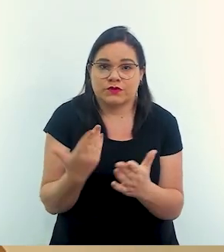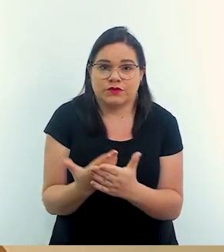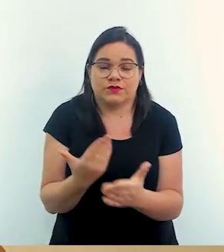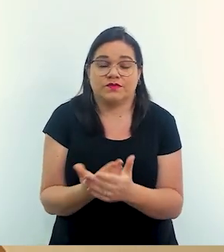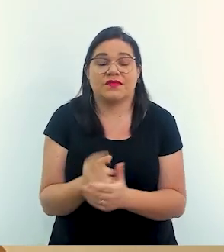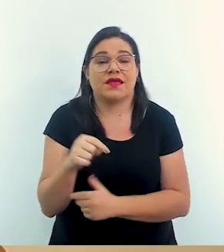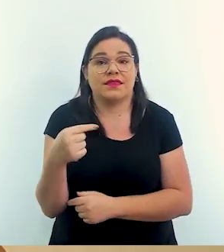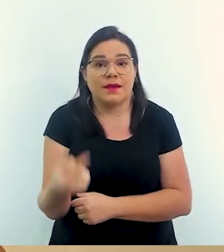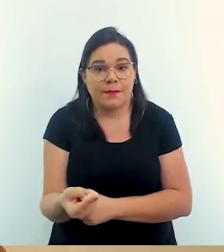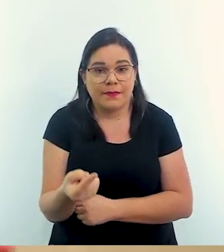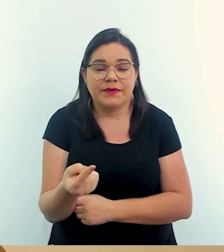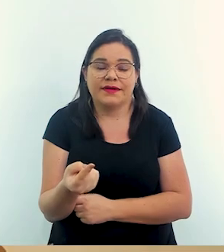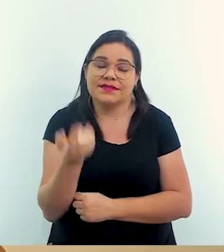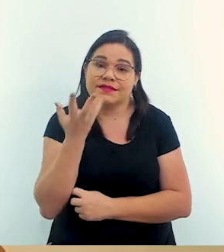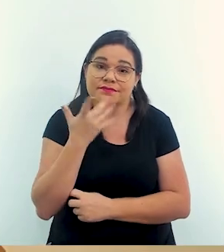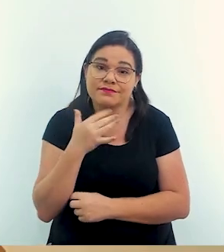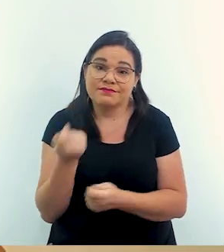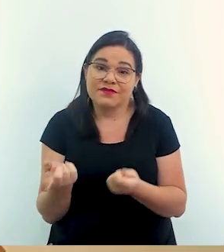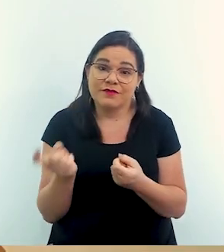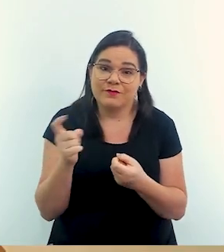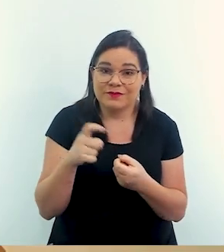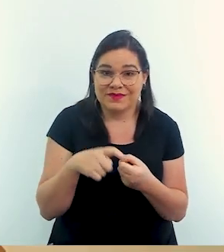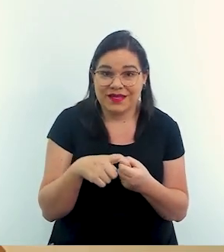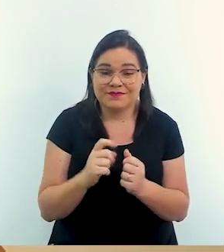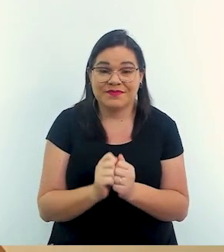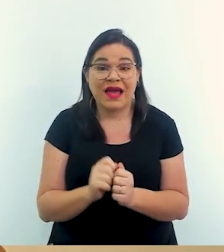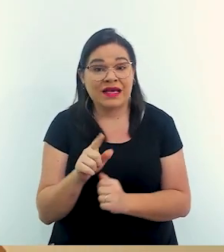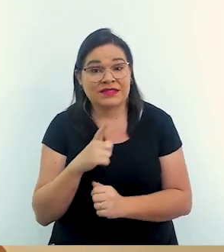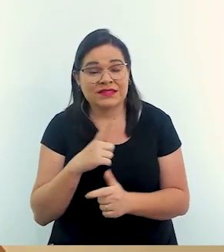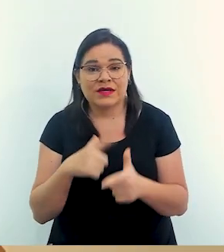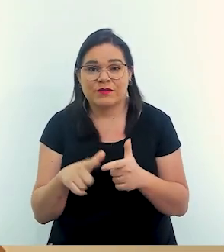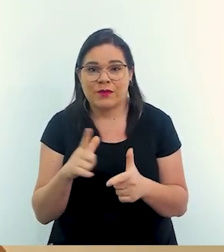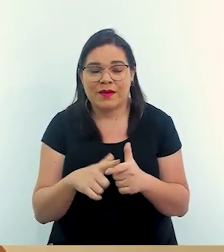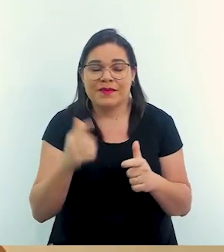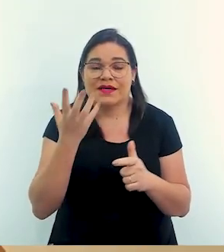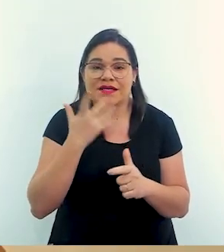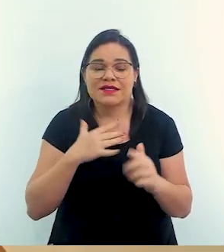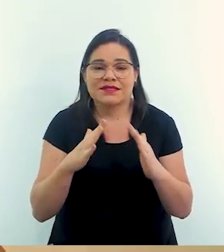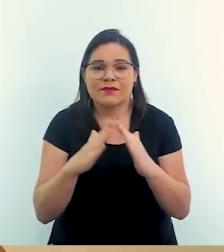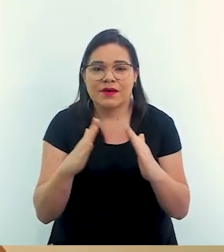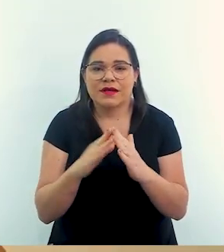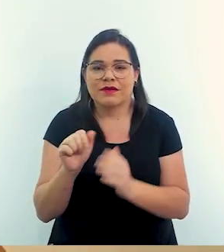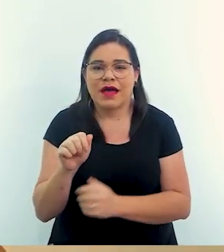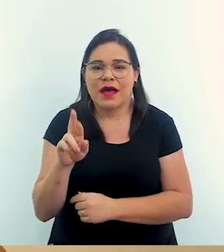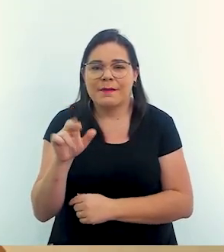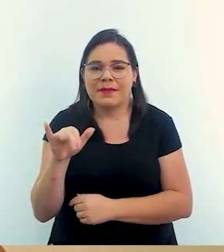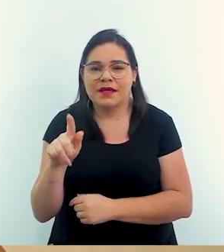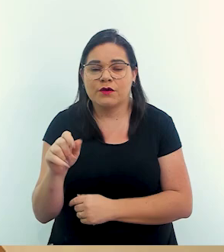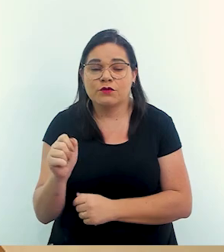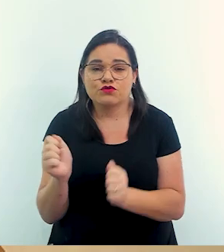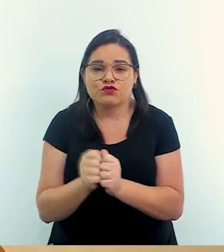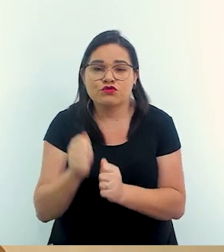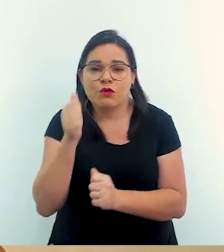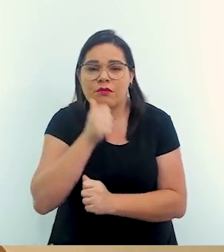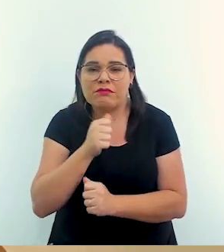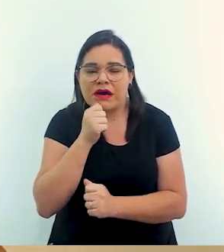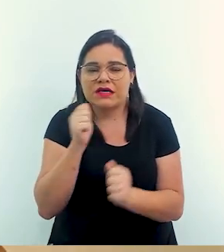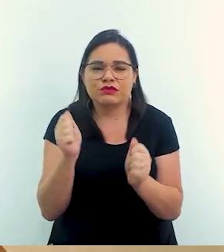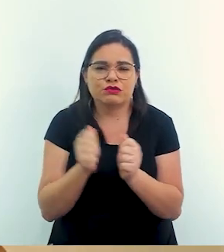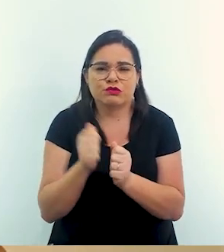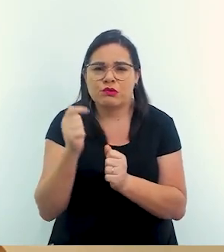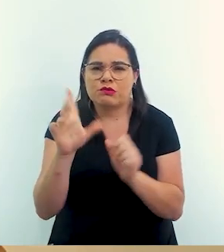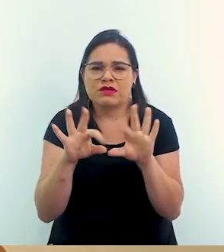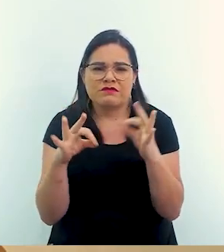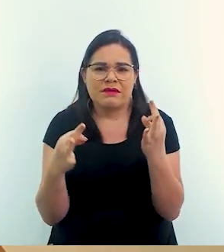de serem reconstruídas, essas crianças precisam de retornar. E aí a gente tem o problema das crianças morando em abrigo junto com mães, com outras